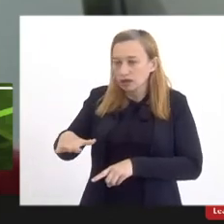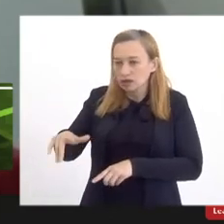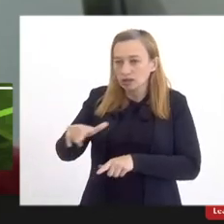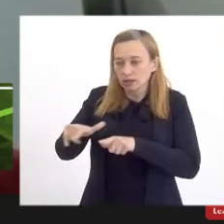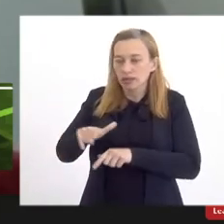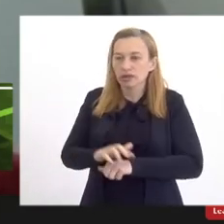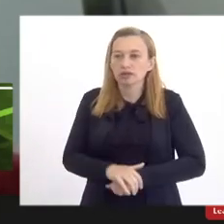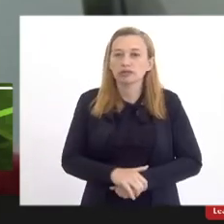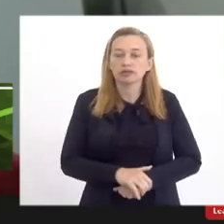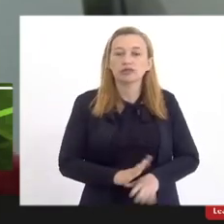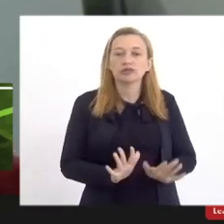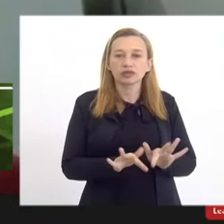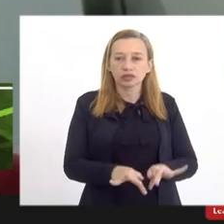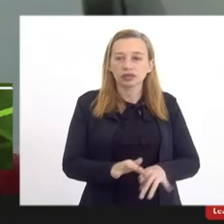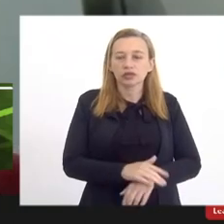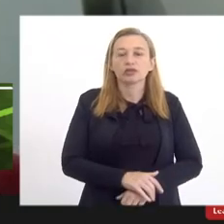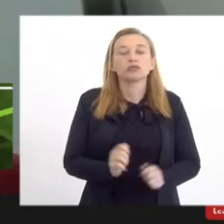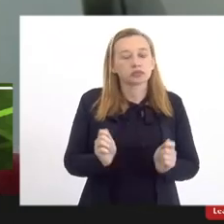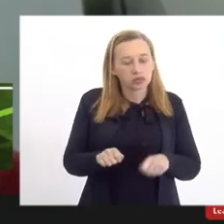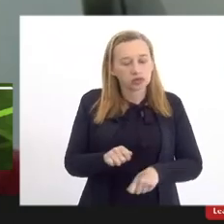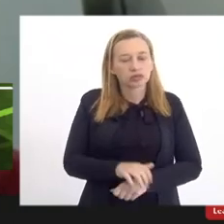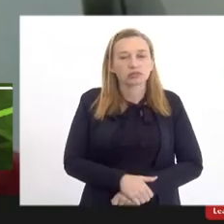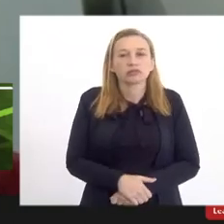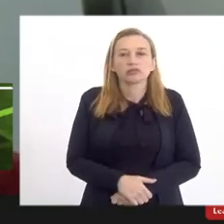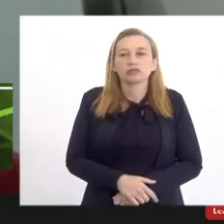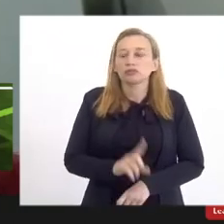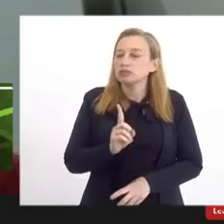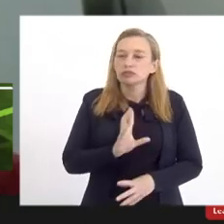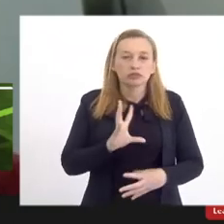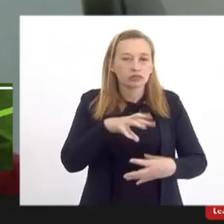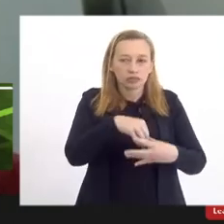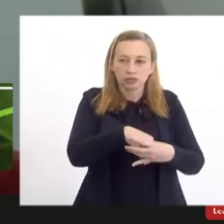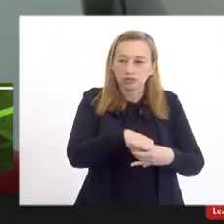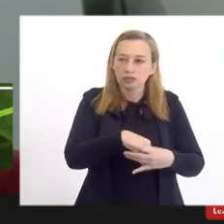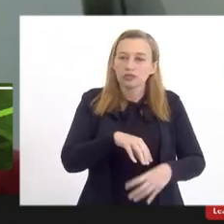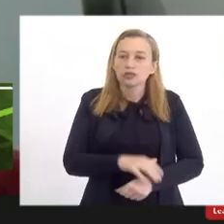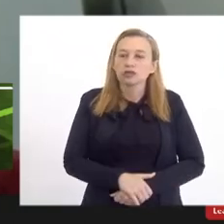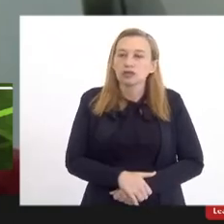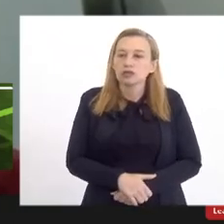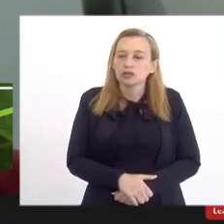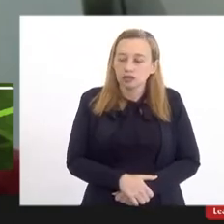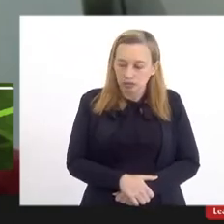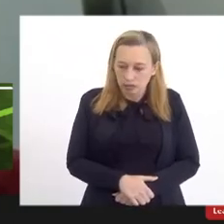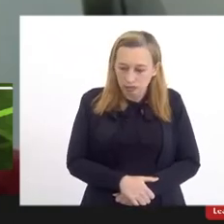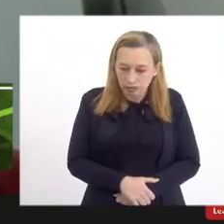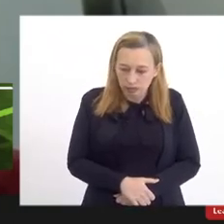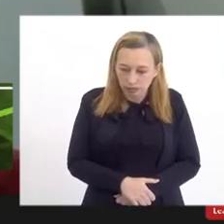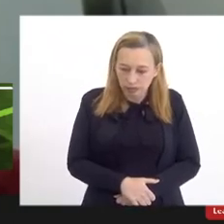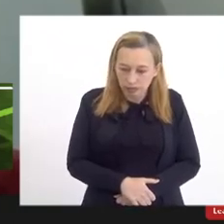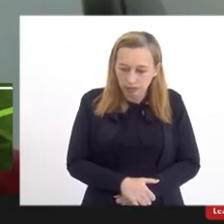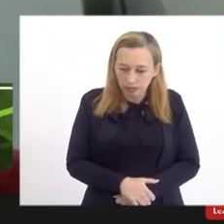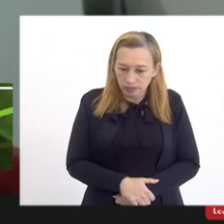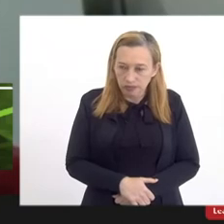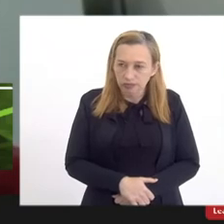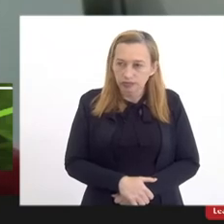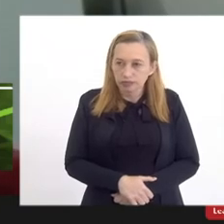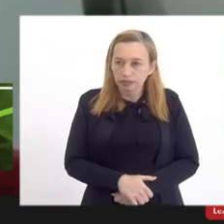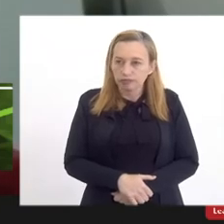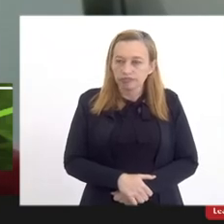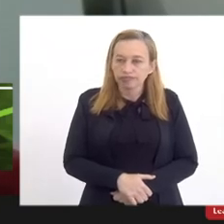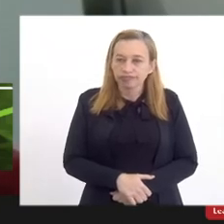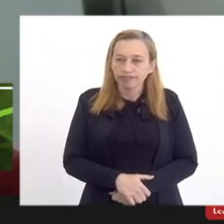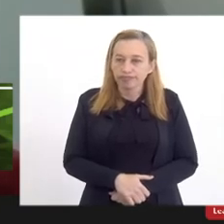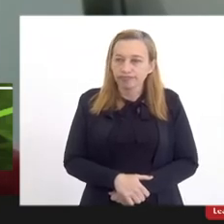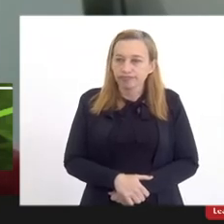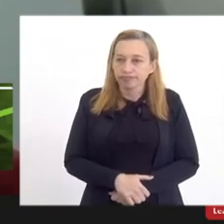Consequência final, possível, a não incorporação, um atendimento precário, que nós já